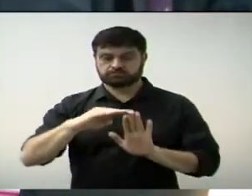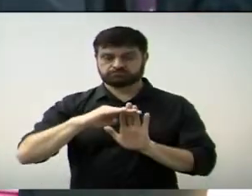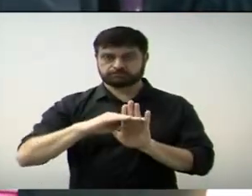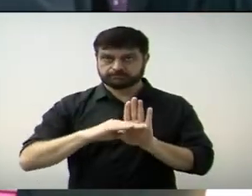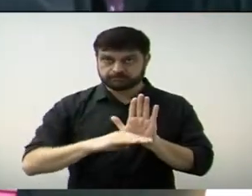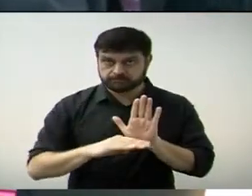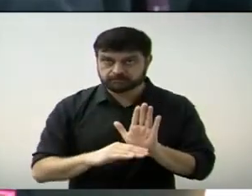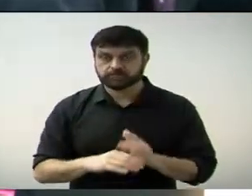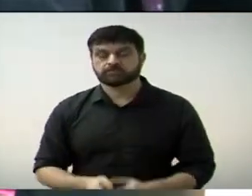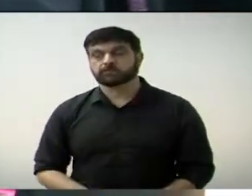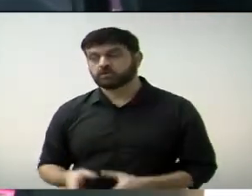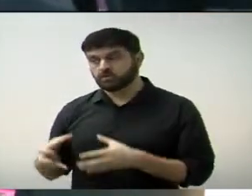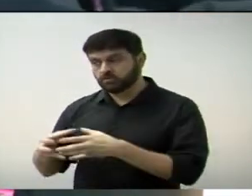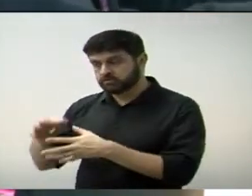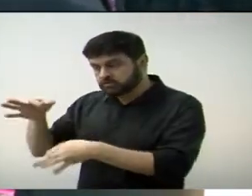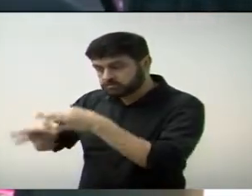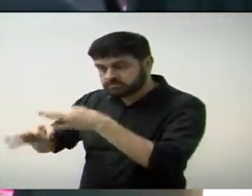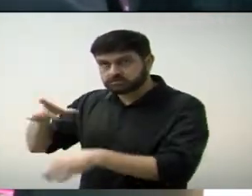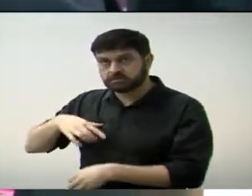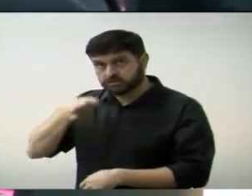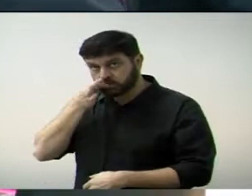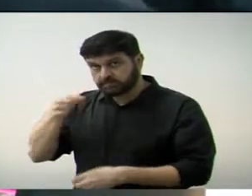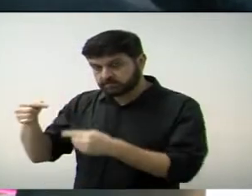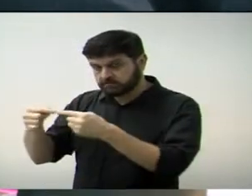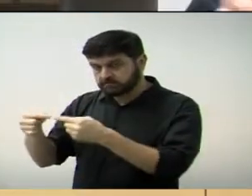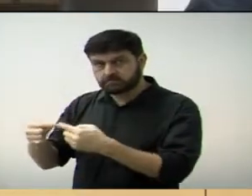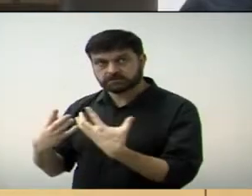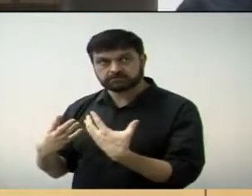41 da comissão de justiça favorável.